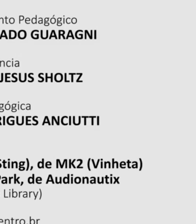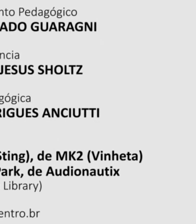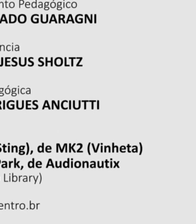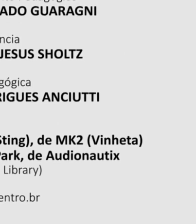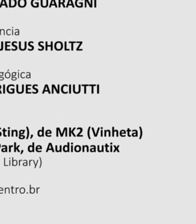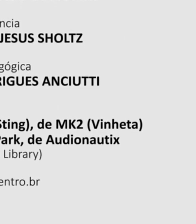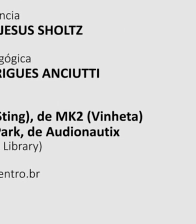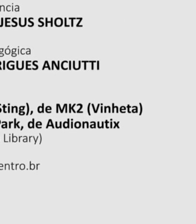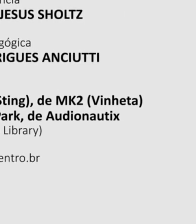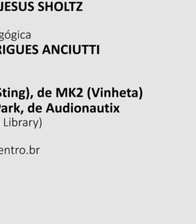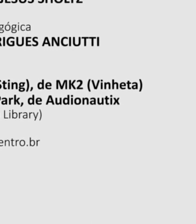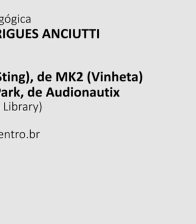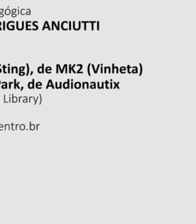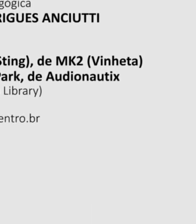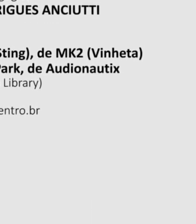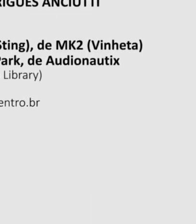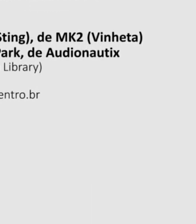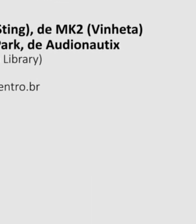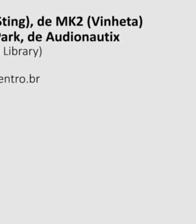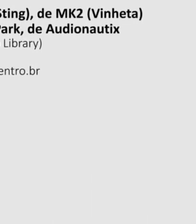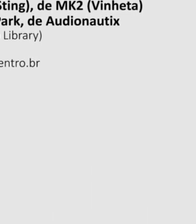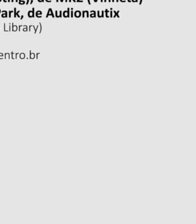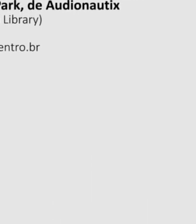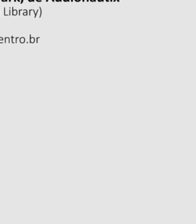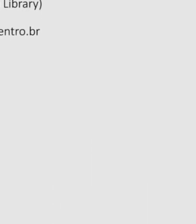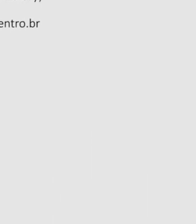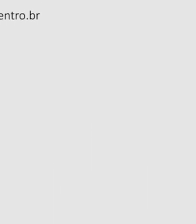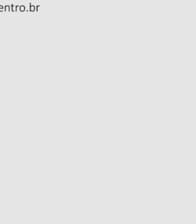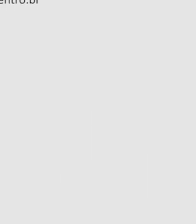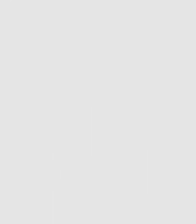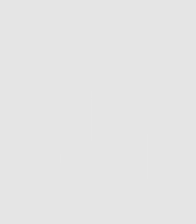Bons estudos e até